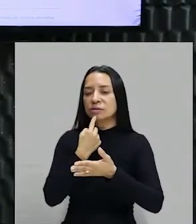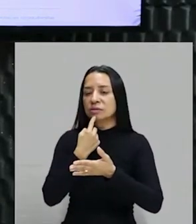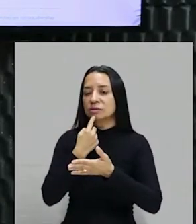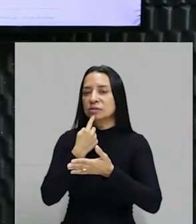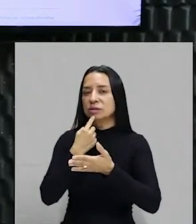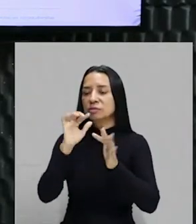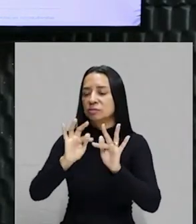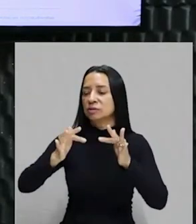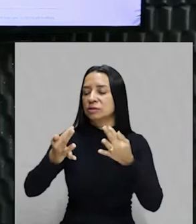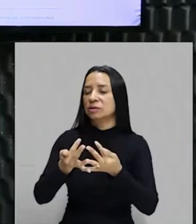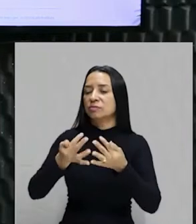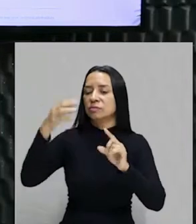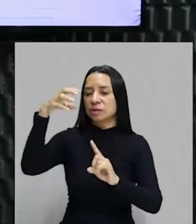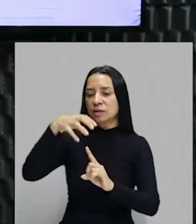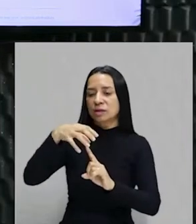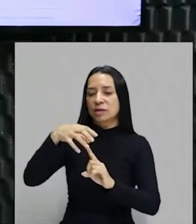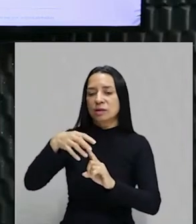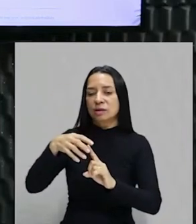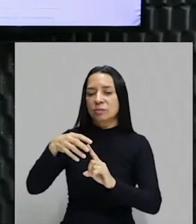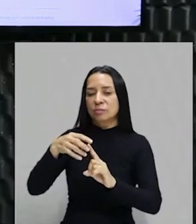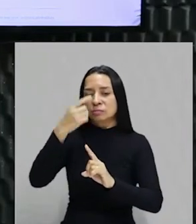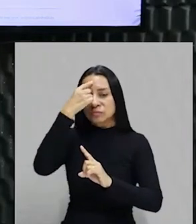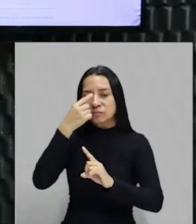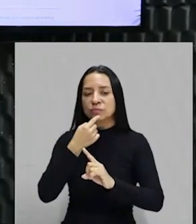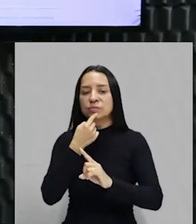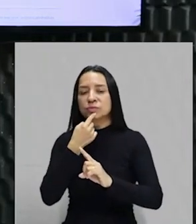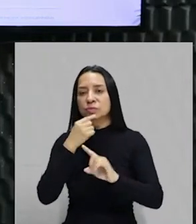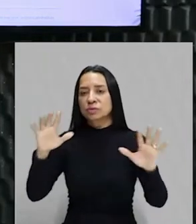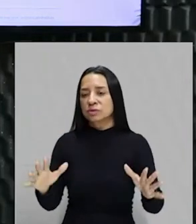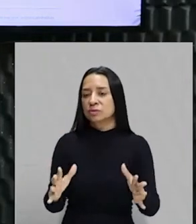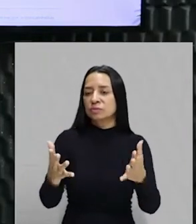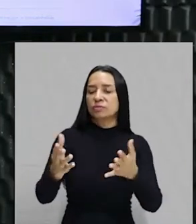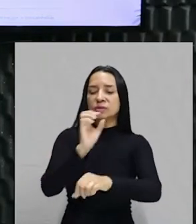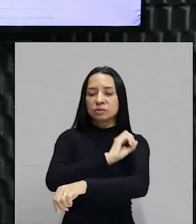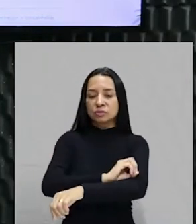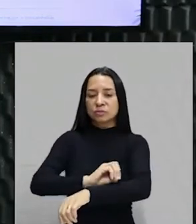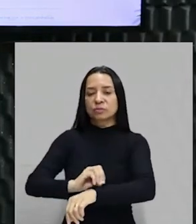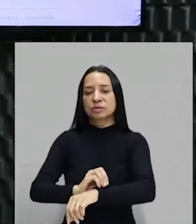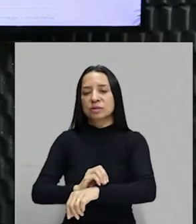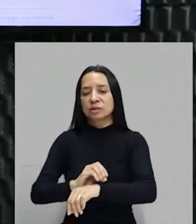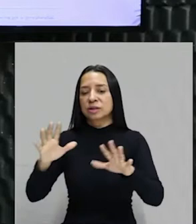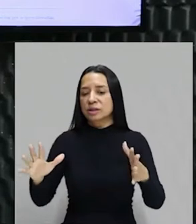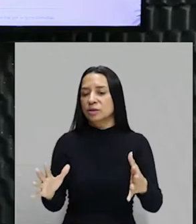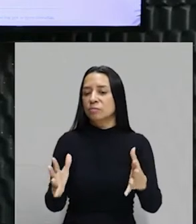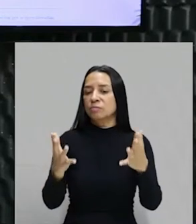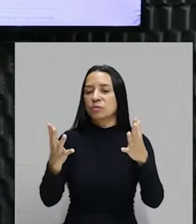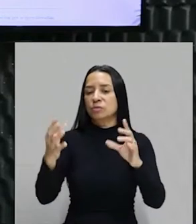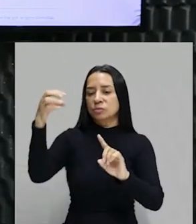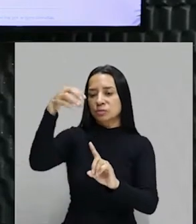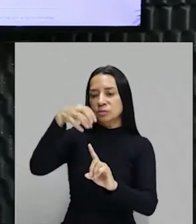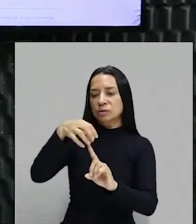imagem idealizada, ou seja, que não é verdade do Brasil. partir dessas informações e com base nos conhecimentos sobre o assunto,